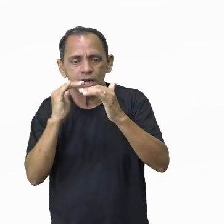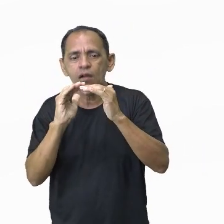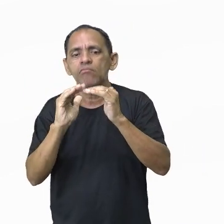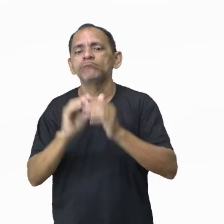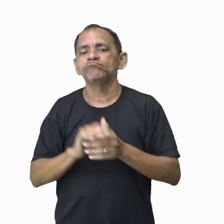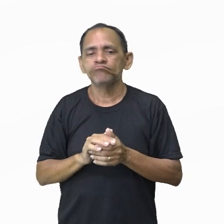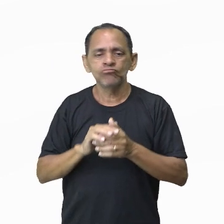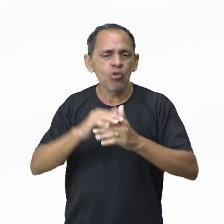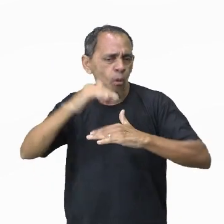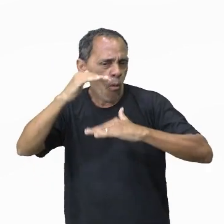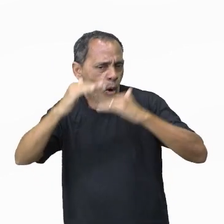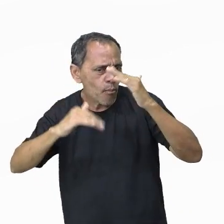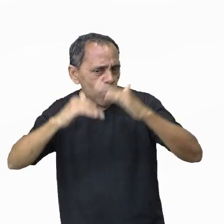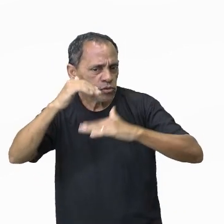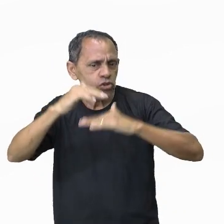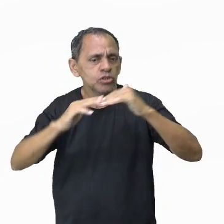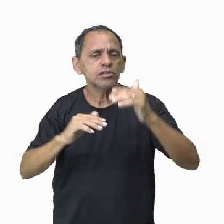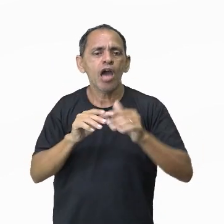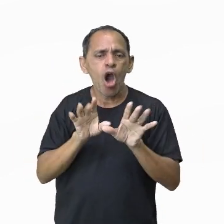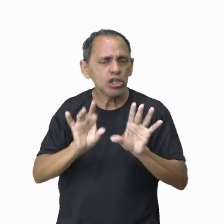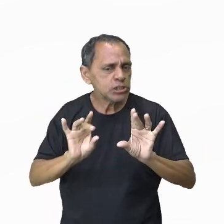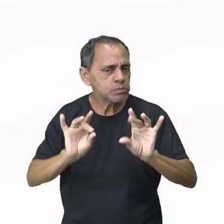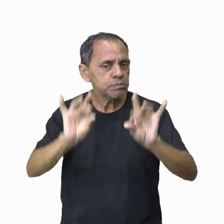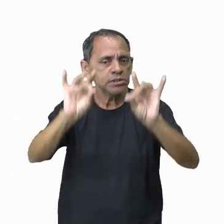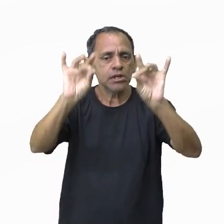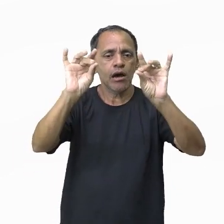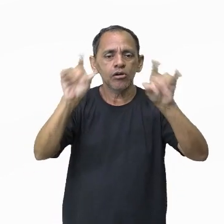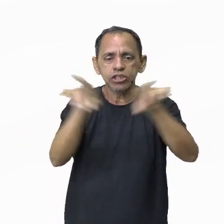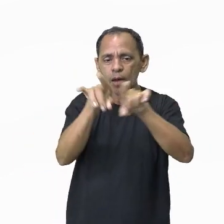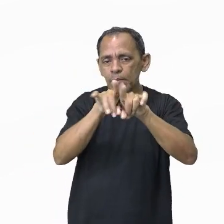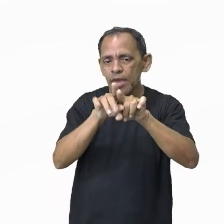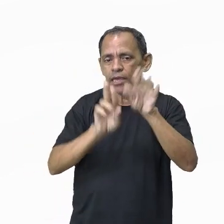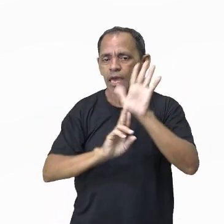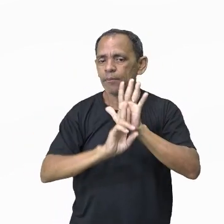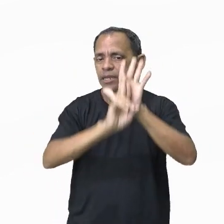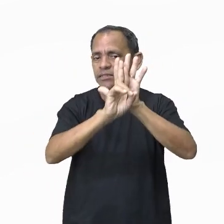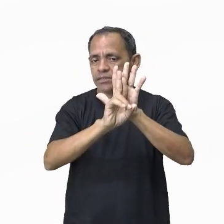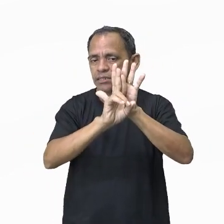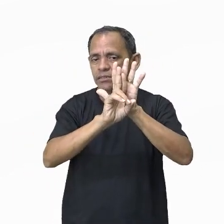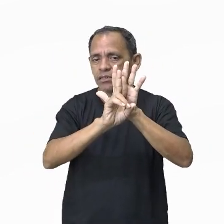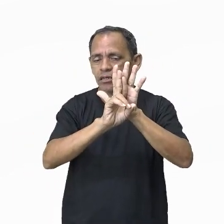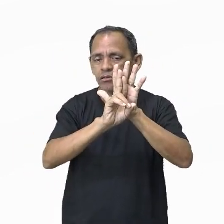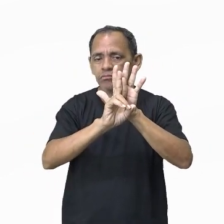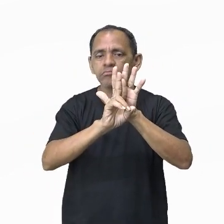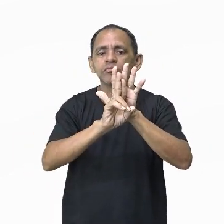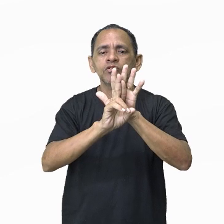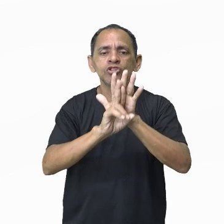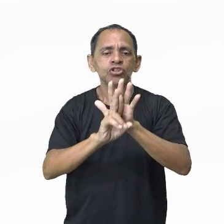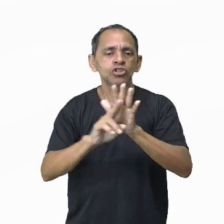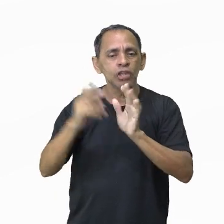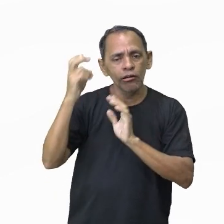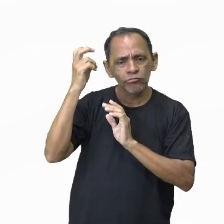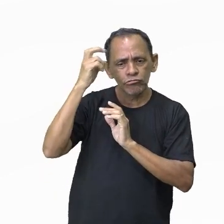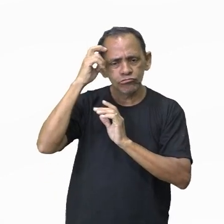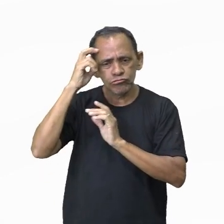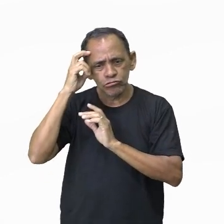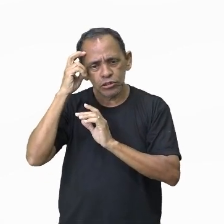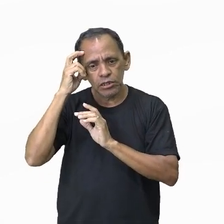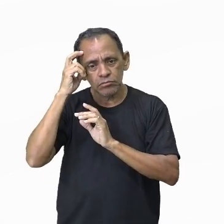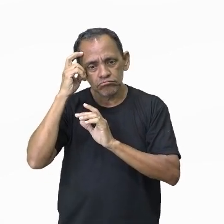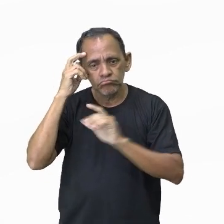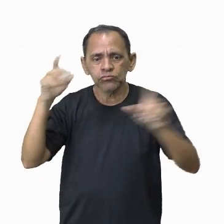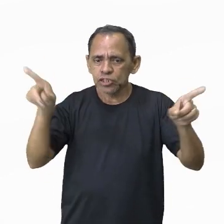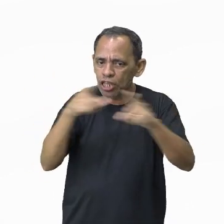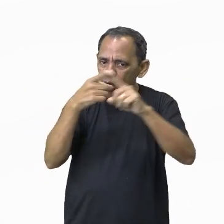bom? Então, a gente vai ter ali a representação da cultura erudita. Na música clássica, tá?